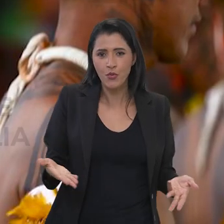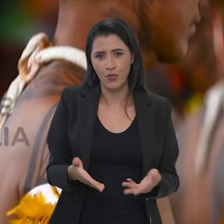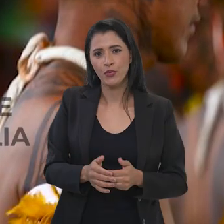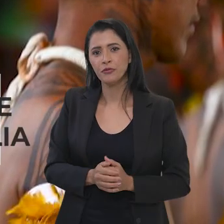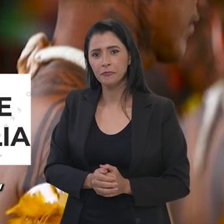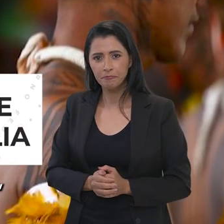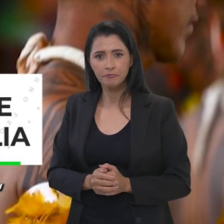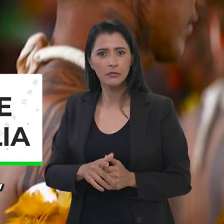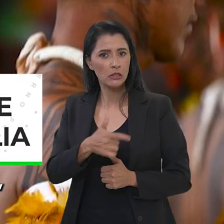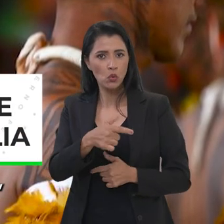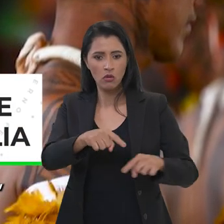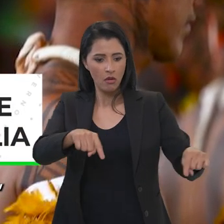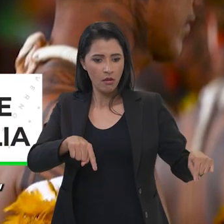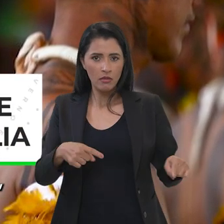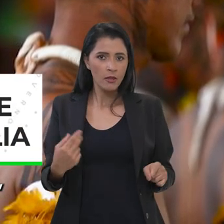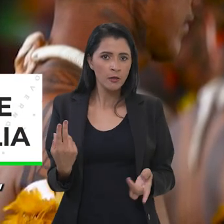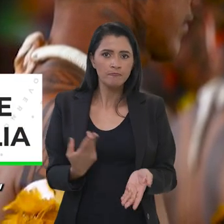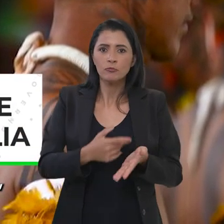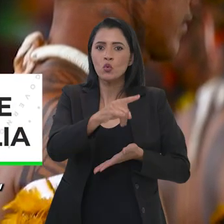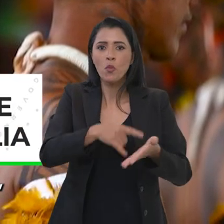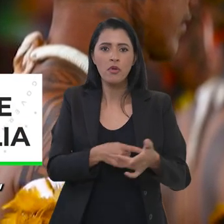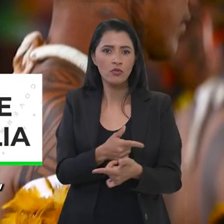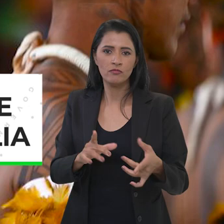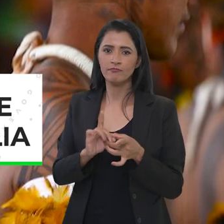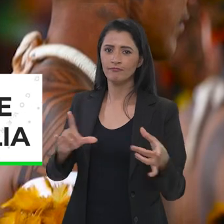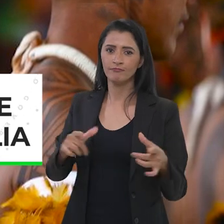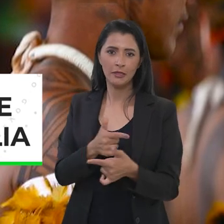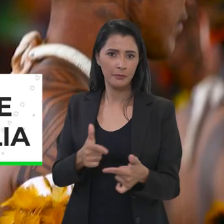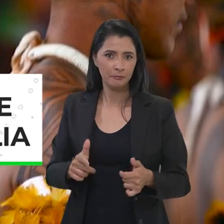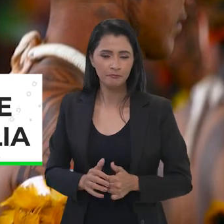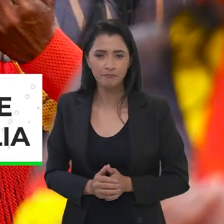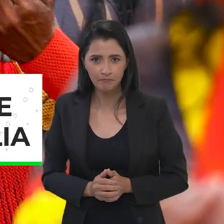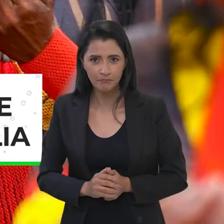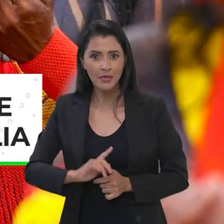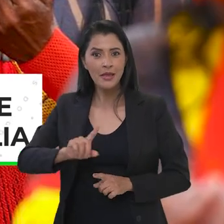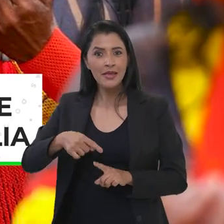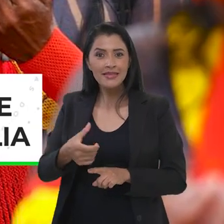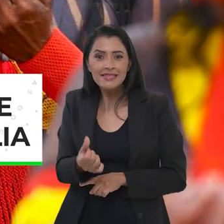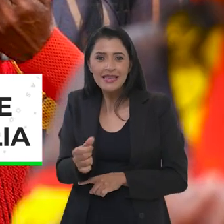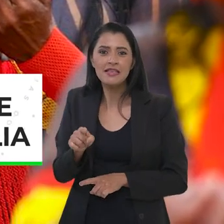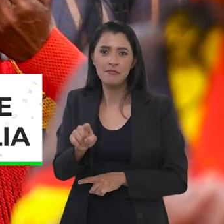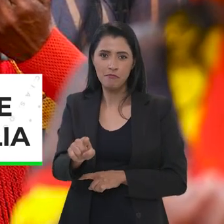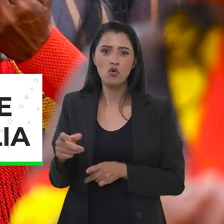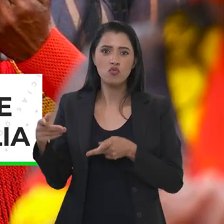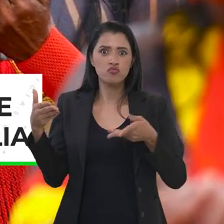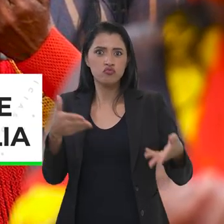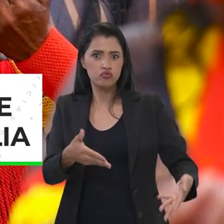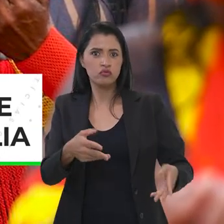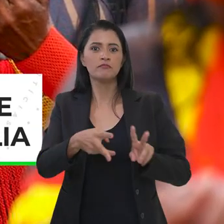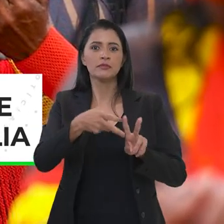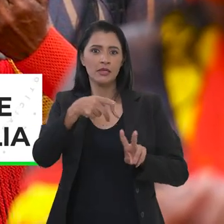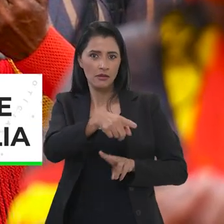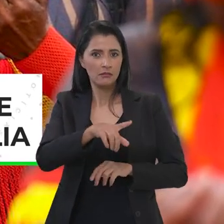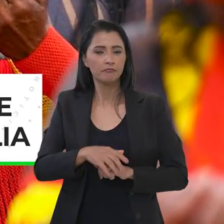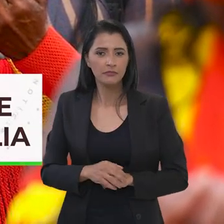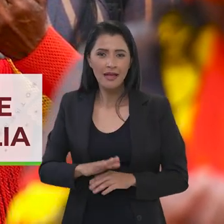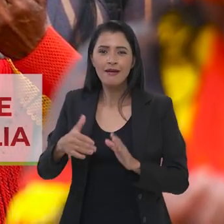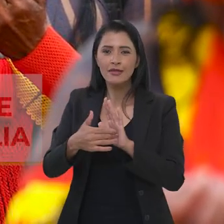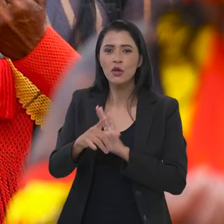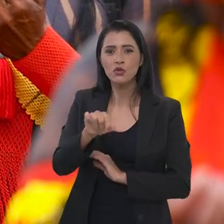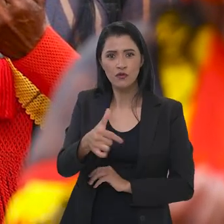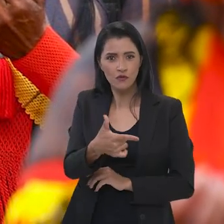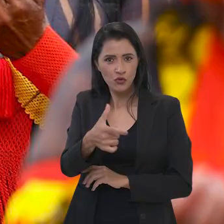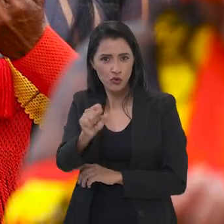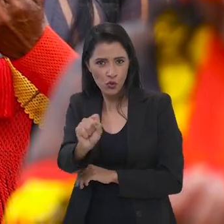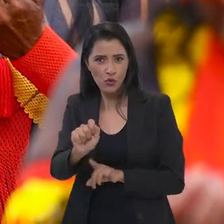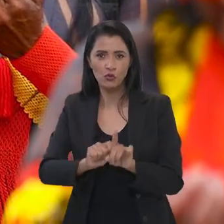é hoje. Sem demarcação, não há democracia. Mais de 6 mil indígenas participam do evento, que vai até o dia